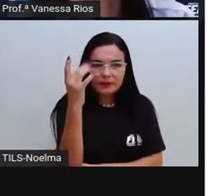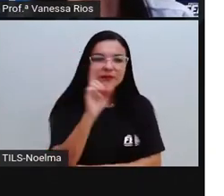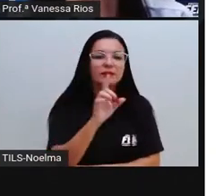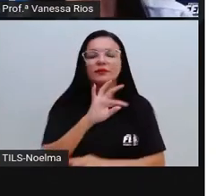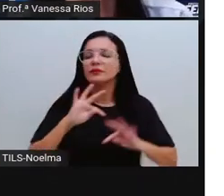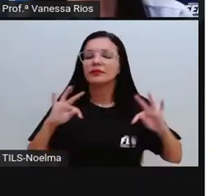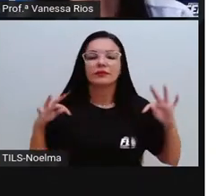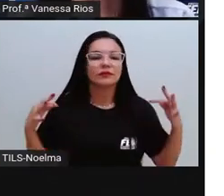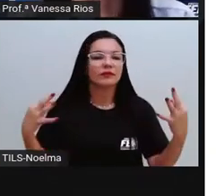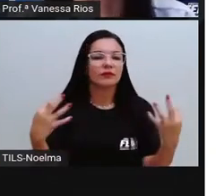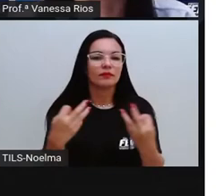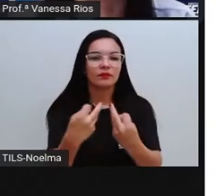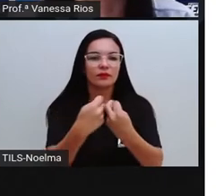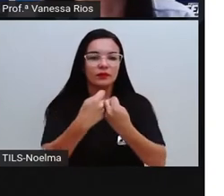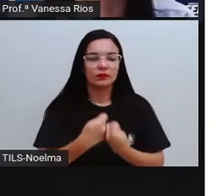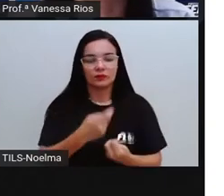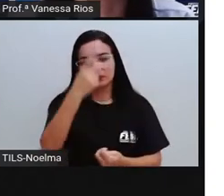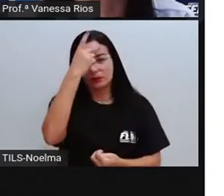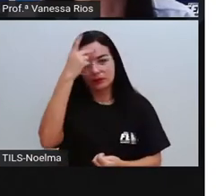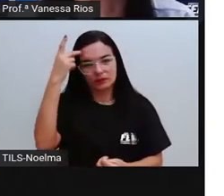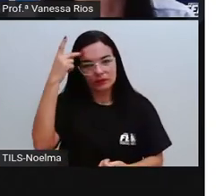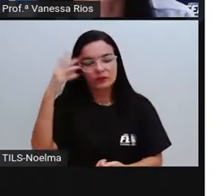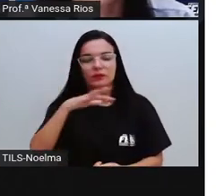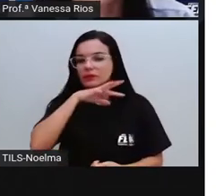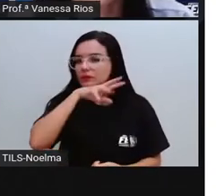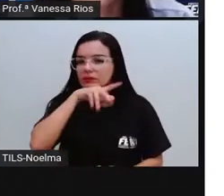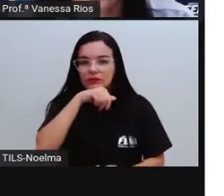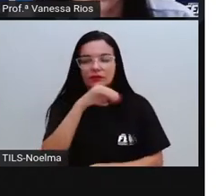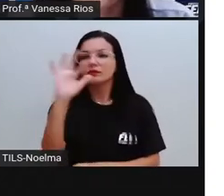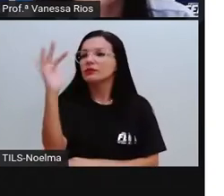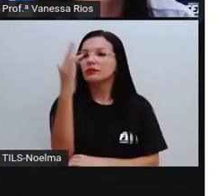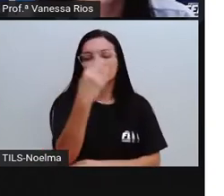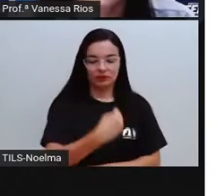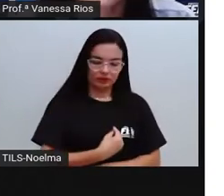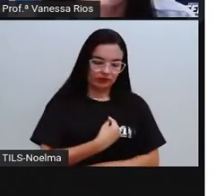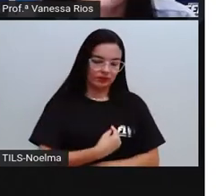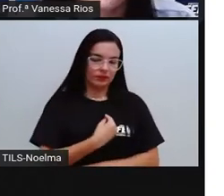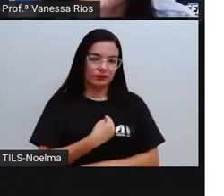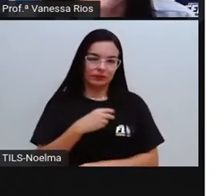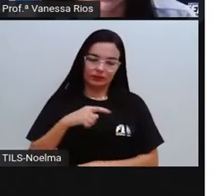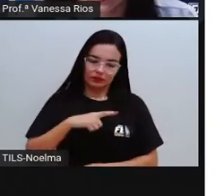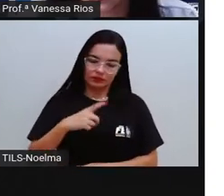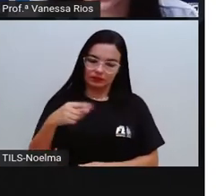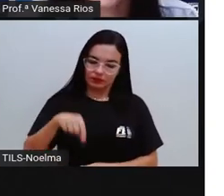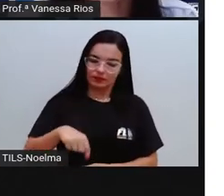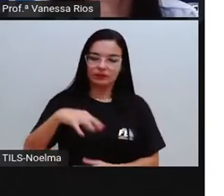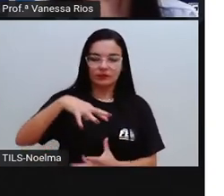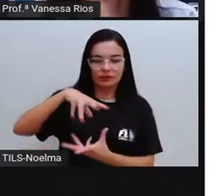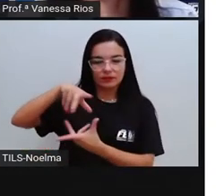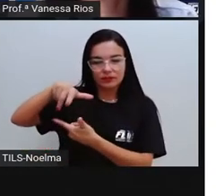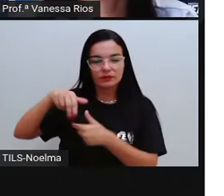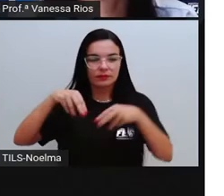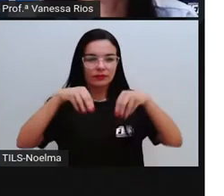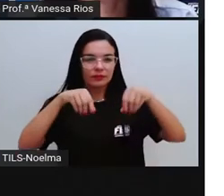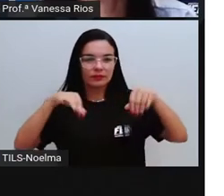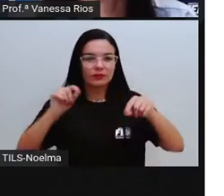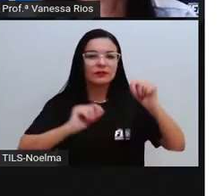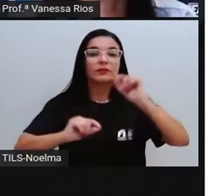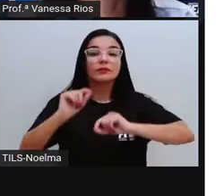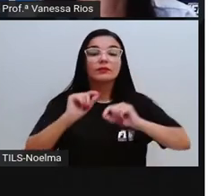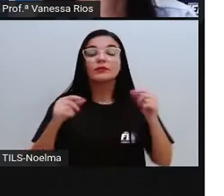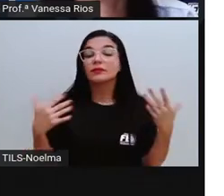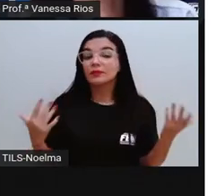acabou de ver, mas também para todos os seres vivos que existem aí no nosso planeta. E aí a Pró tá falando de qual